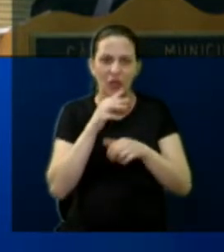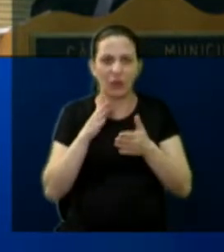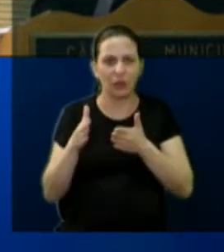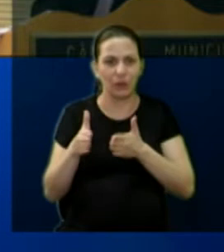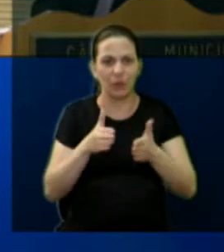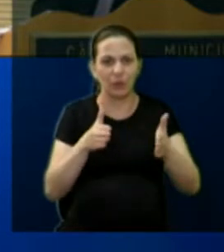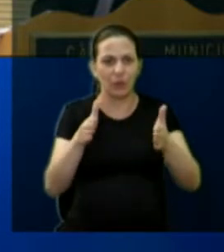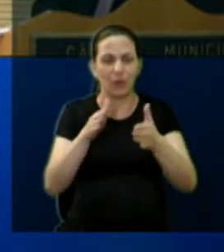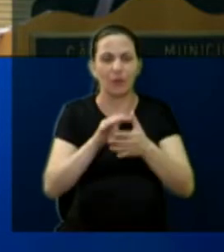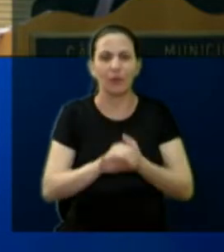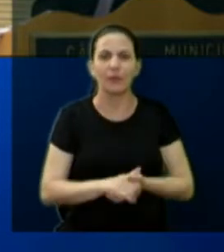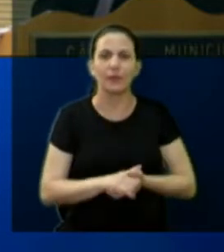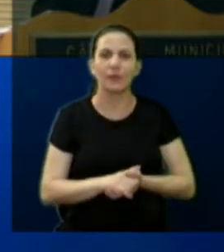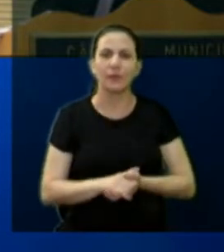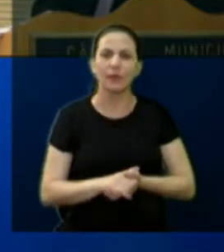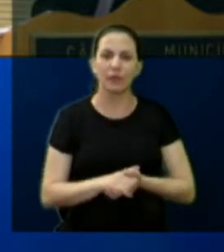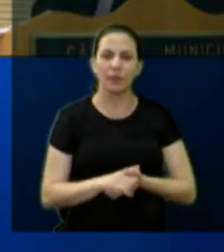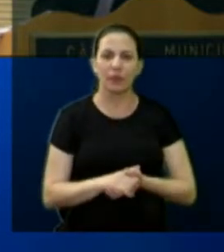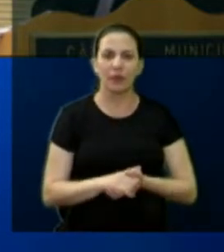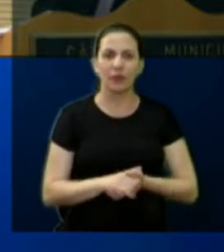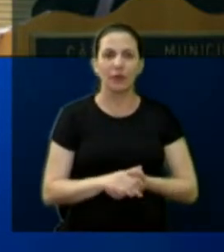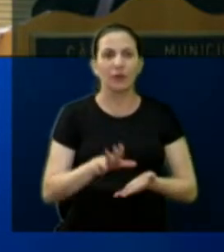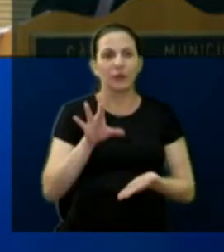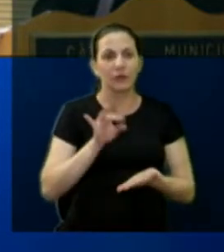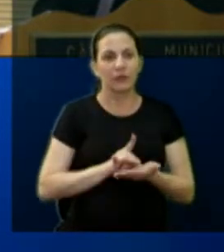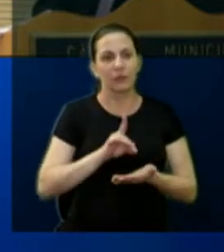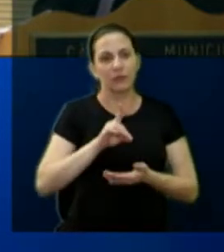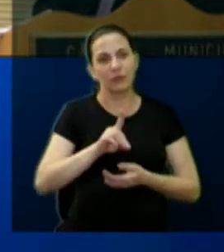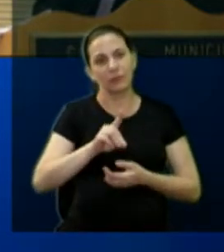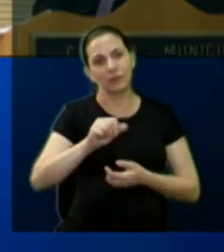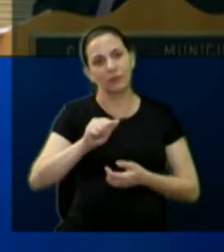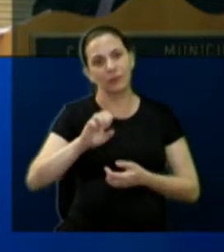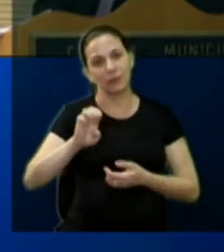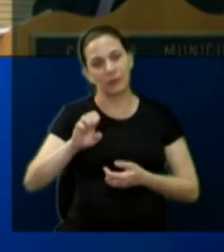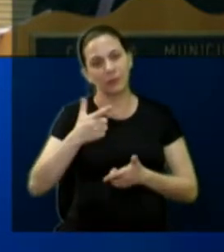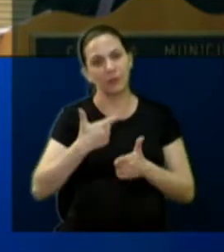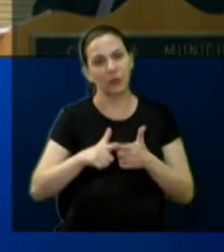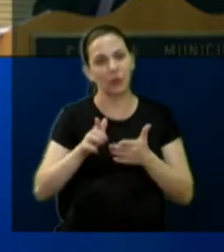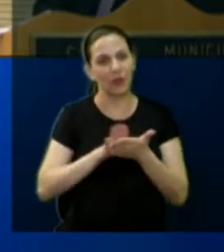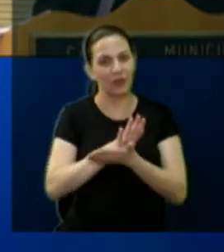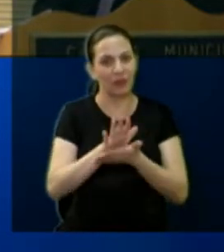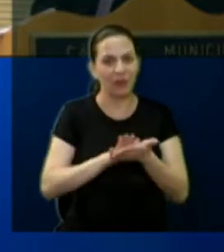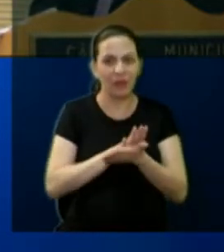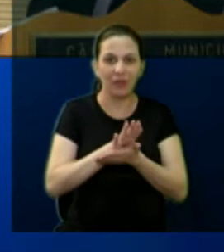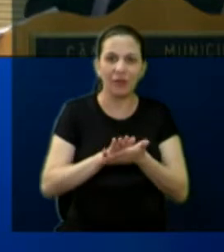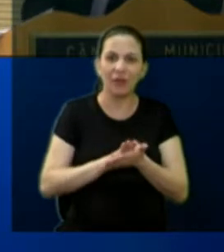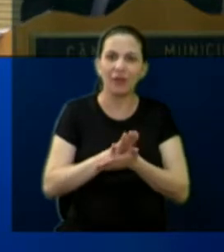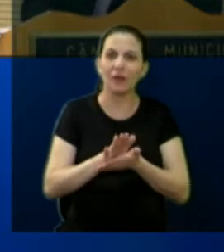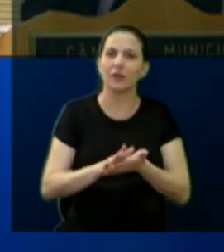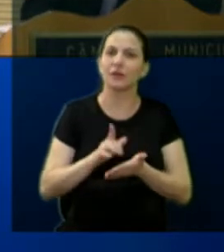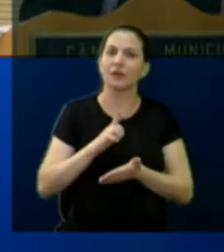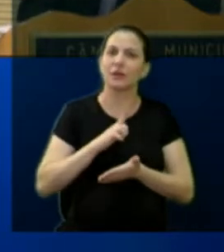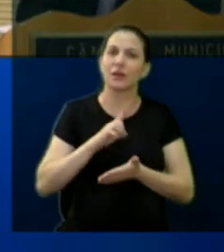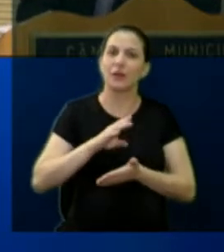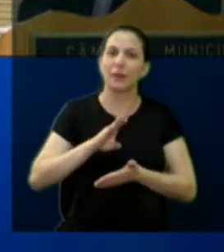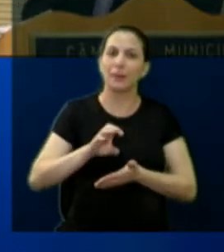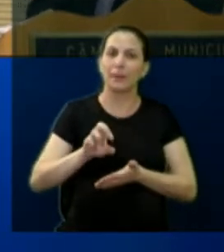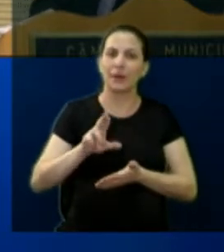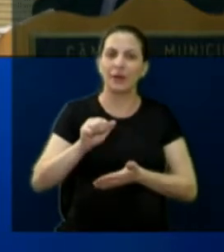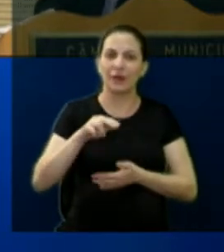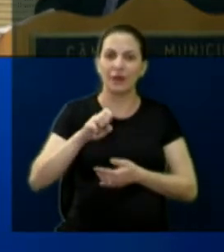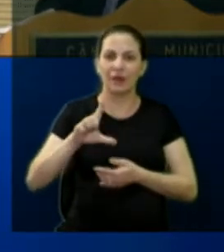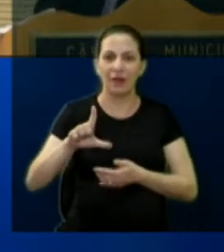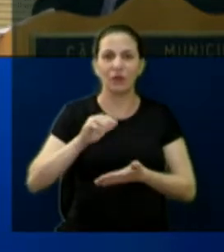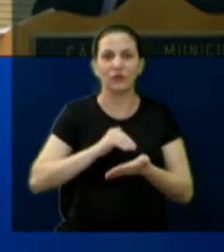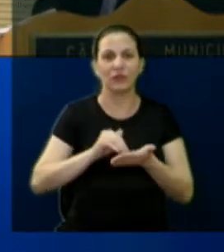E aí, na realidade, do DAE praticamente não vai ter problemas, mas vão ter problemas aí com o João Bernal, com a Secretaria de